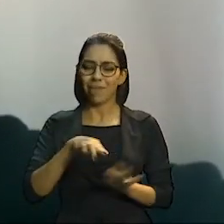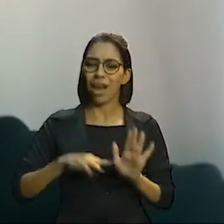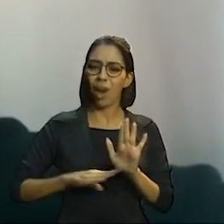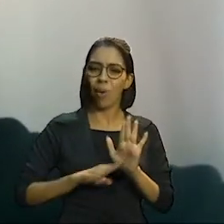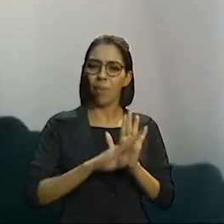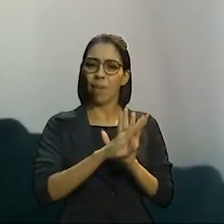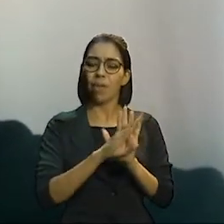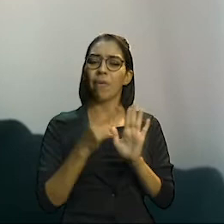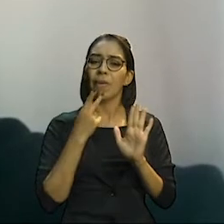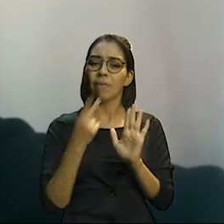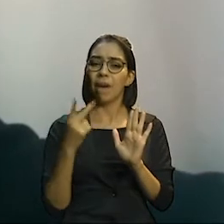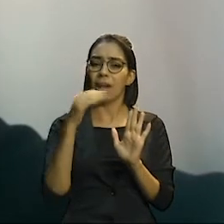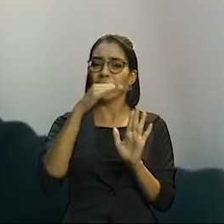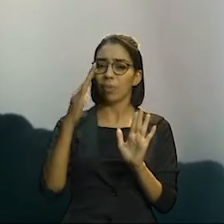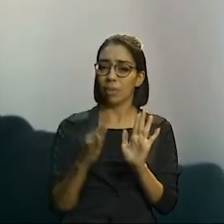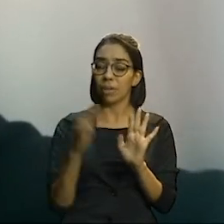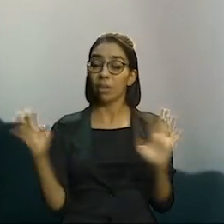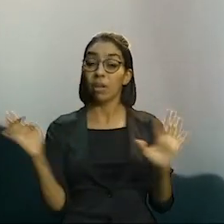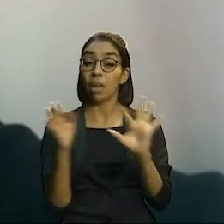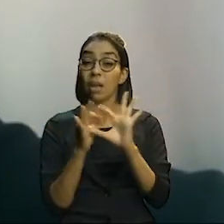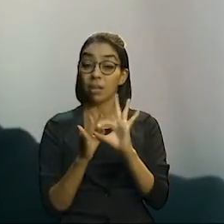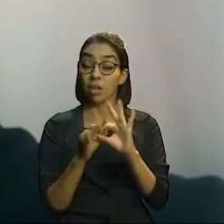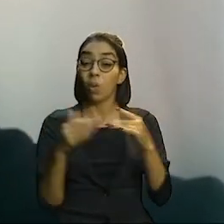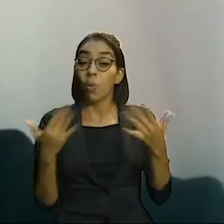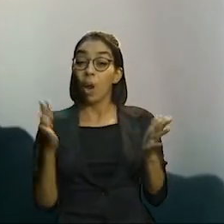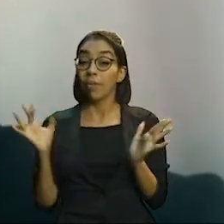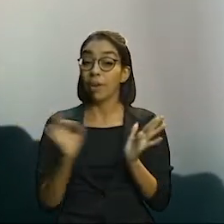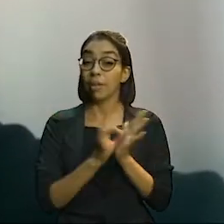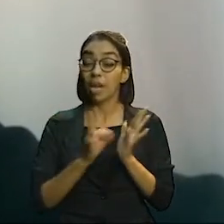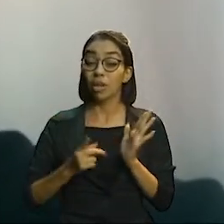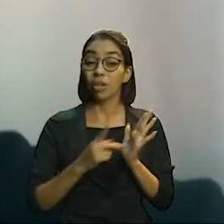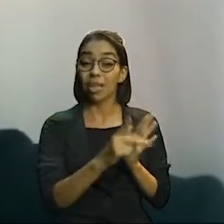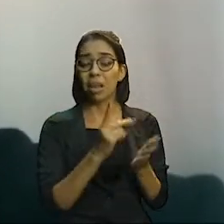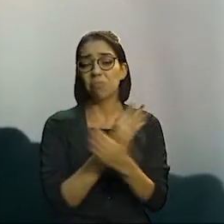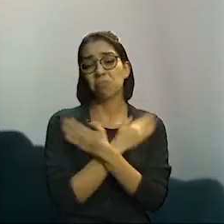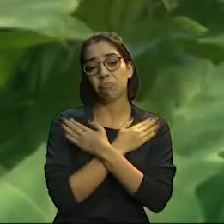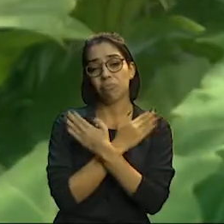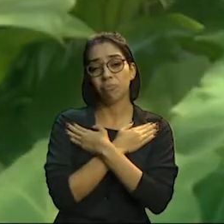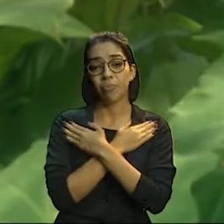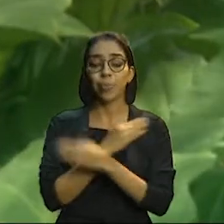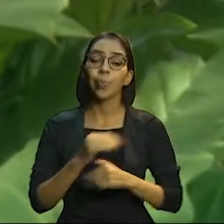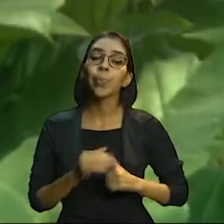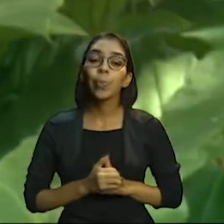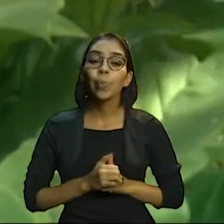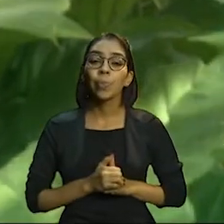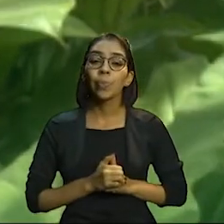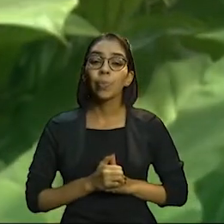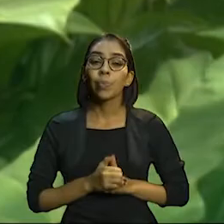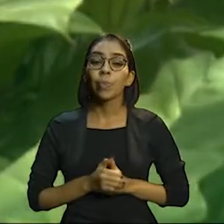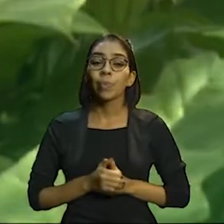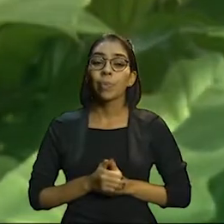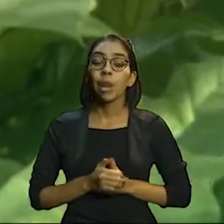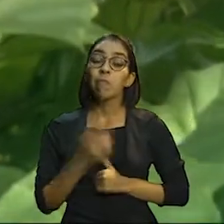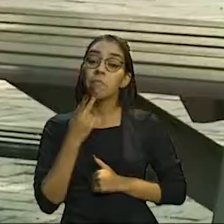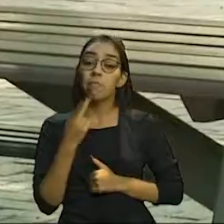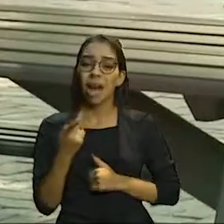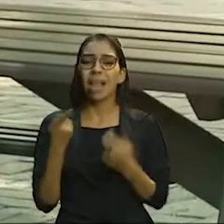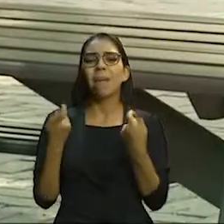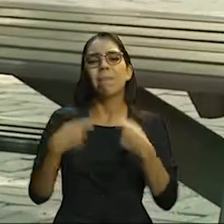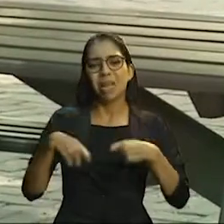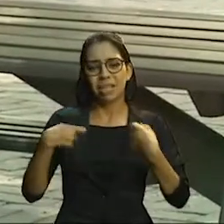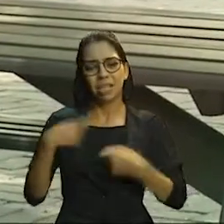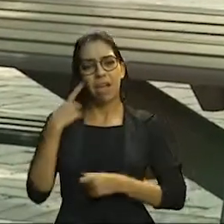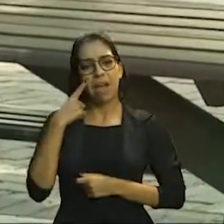desenvolvimento do país está atrelado à realidade dos jovens que não estudam e nem trabalham. Para ele, é preciso rever o processo